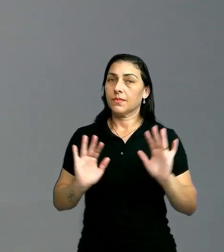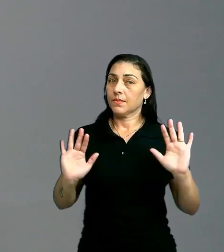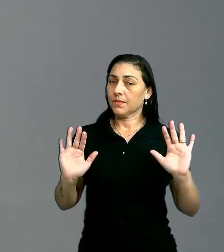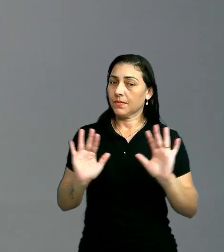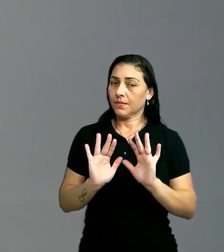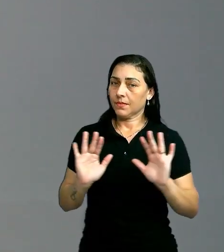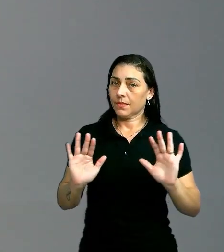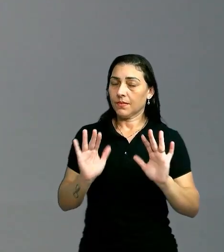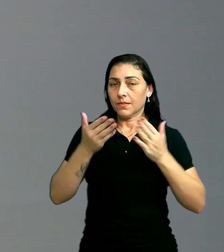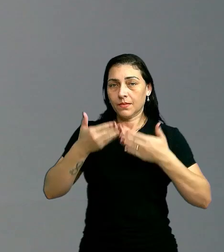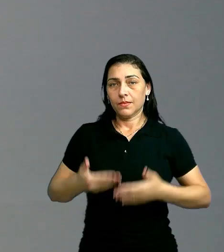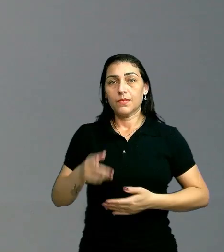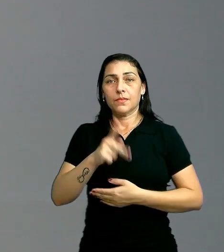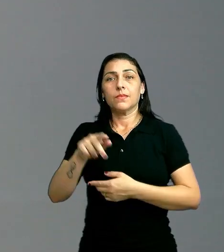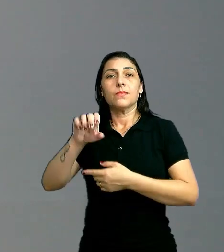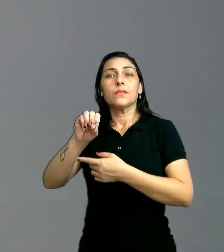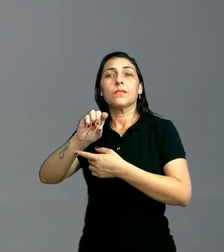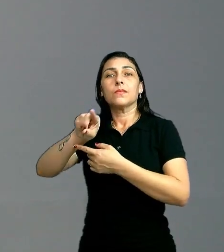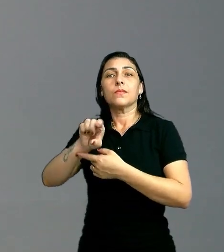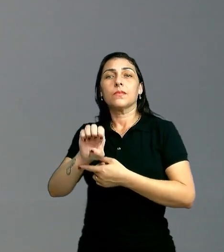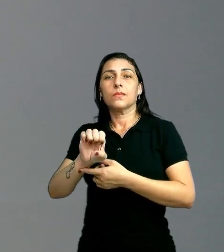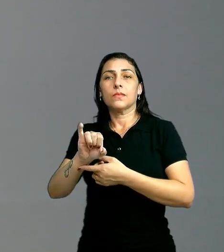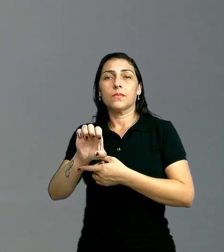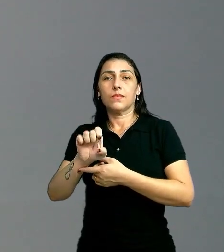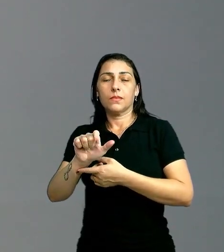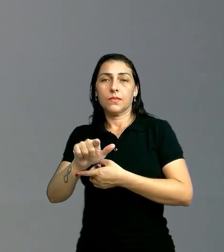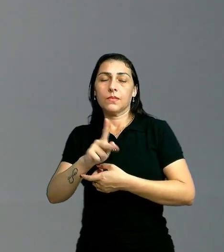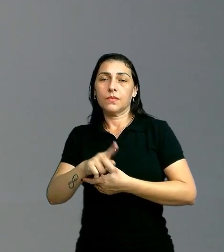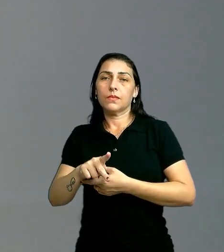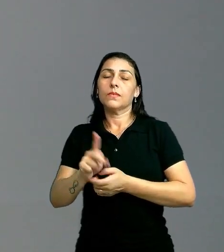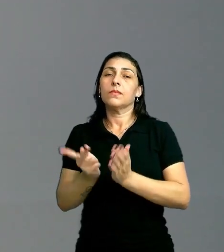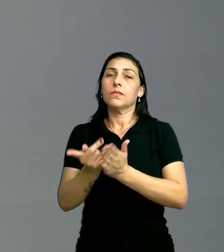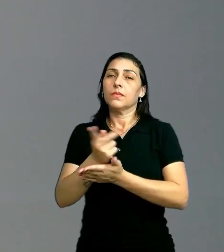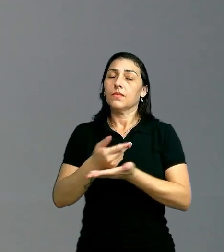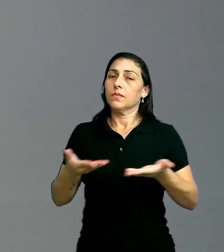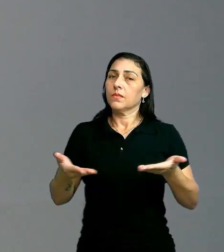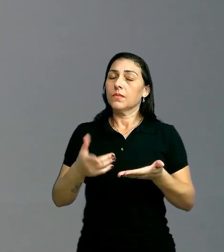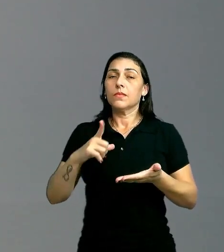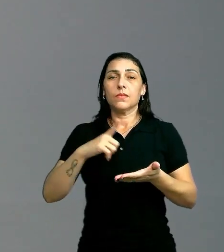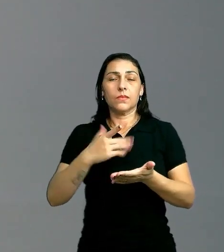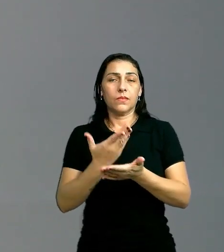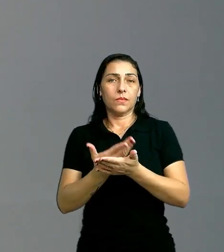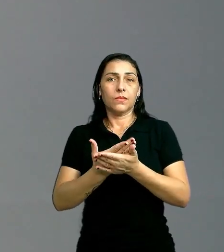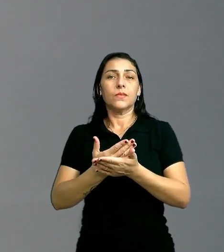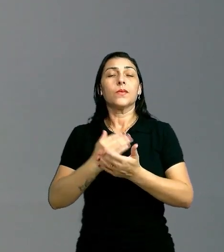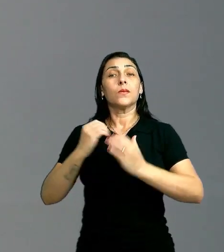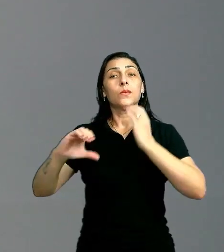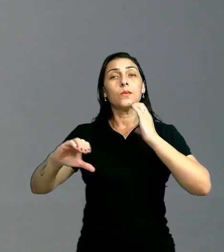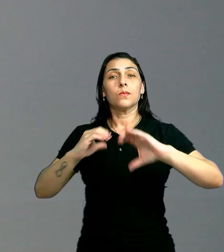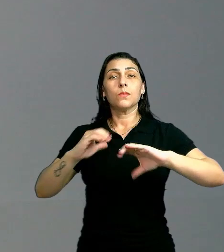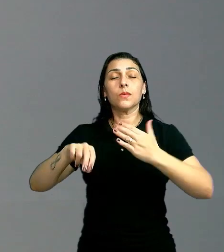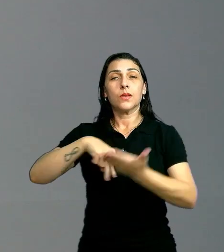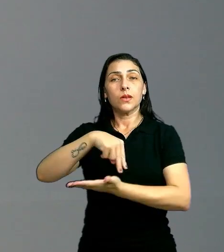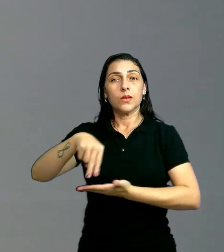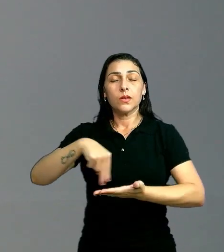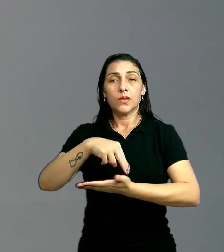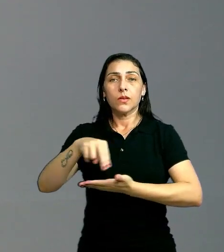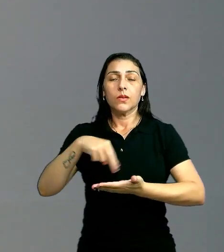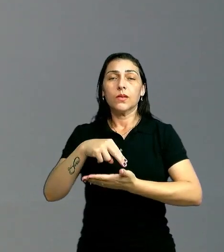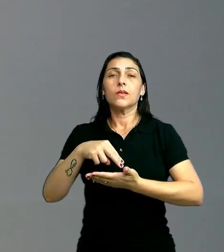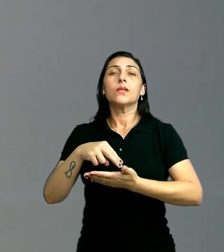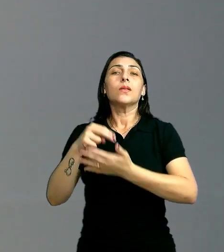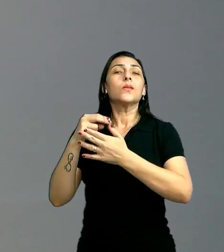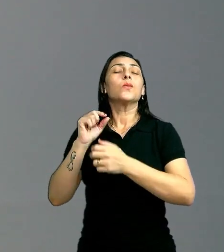Olá, eu sou o professor Ziel, professor de artes, e hoje temos mais uma aula, hoje sobre música e dança, nesse nosso